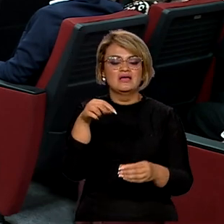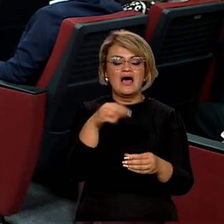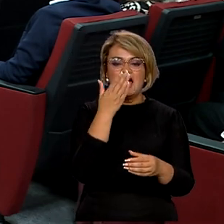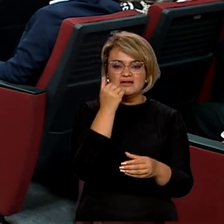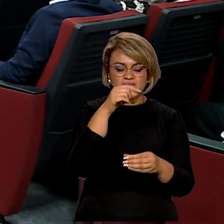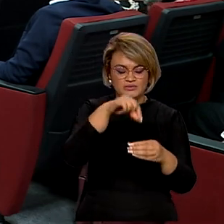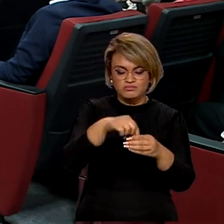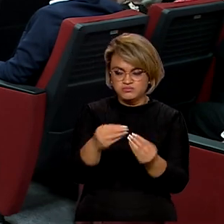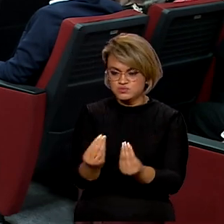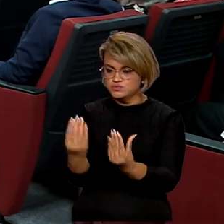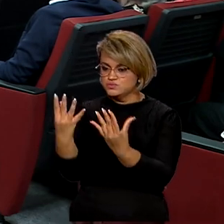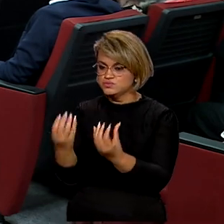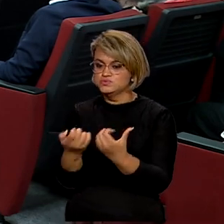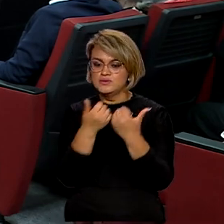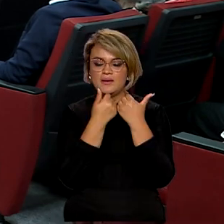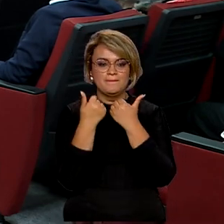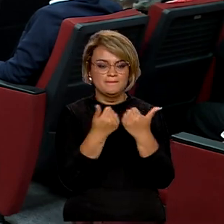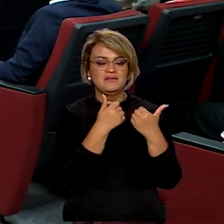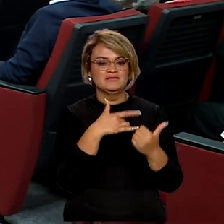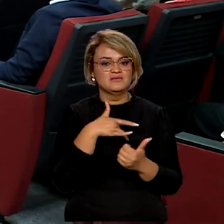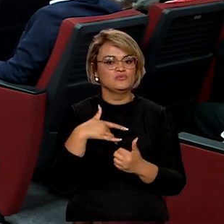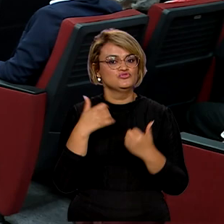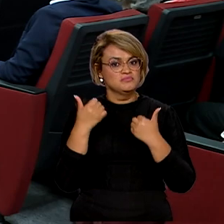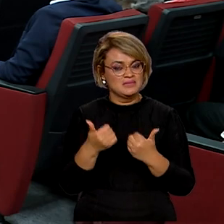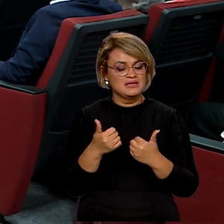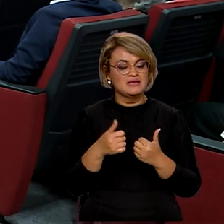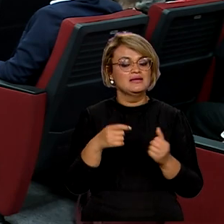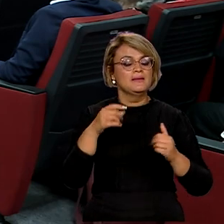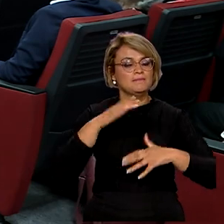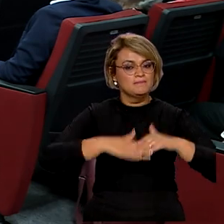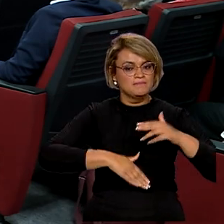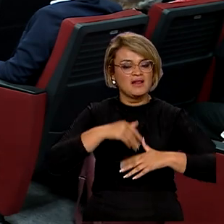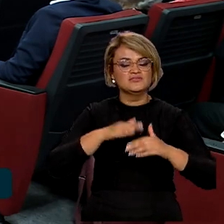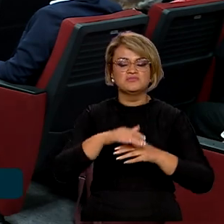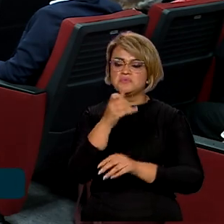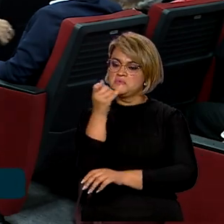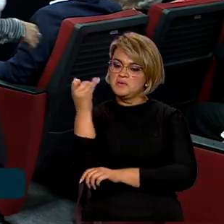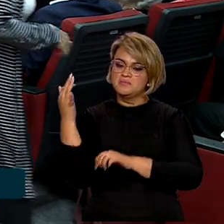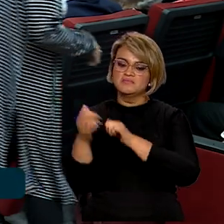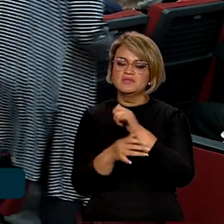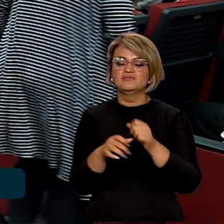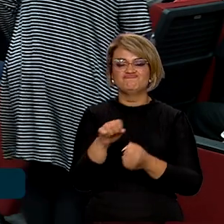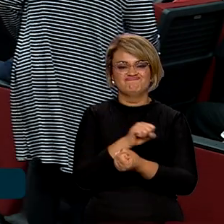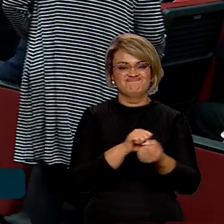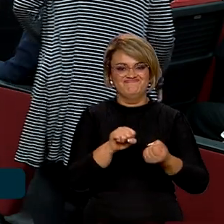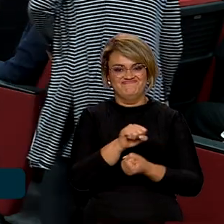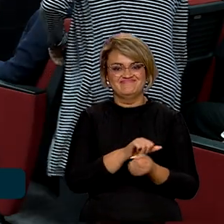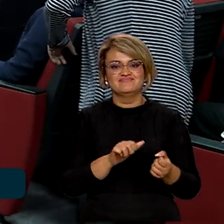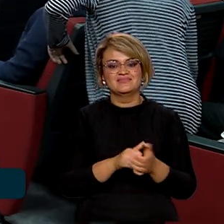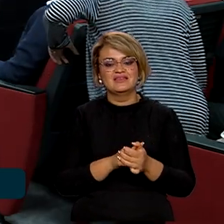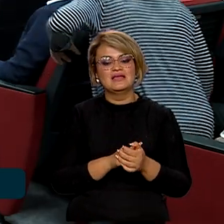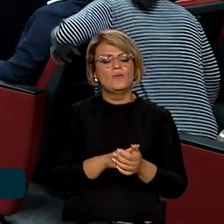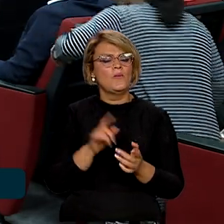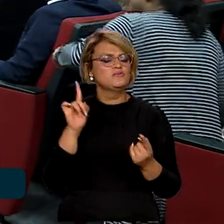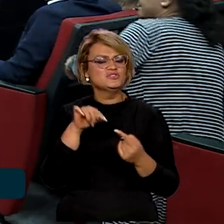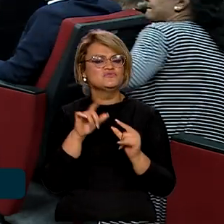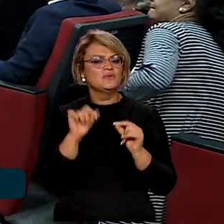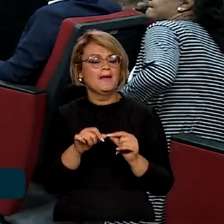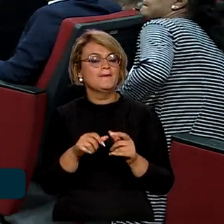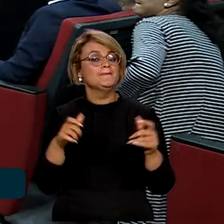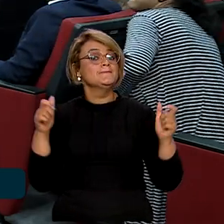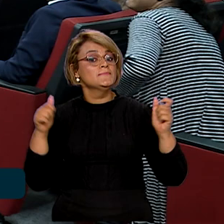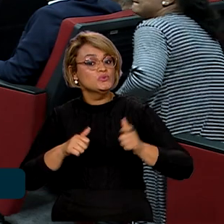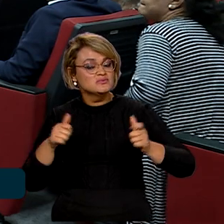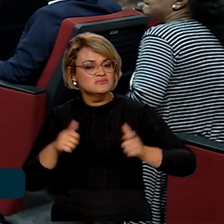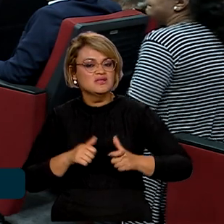alimentos agroecológicos e saudáveis e as práticas para o meio ambiente sustentável. A intenção é possibilitar